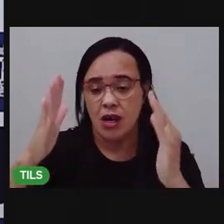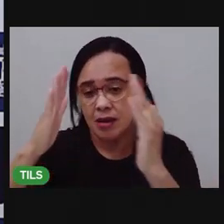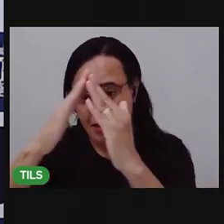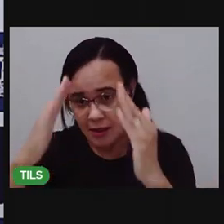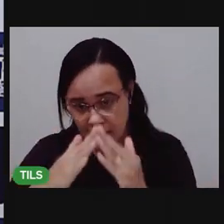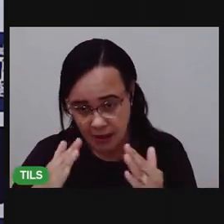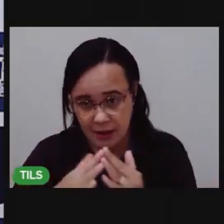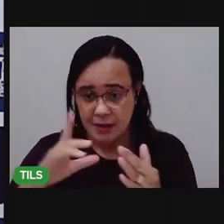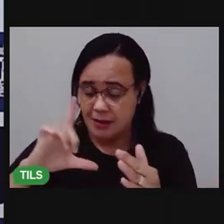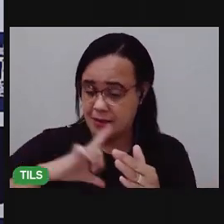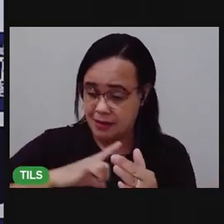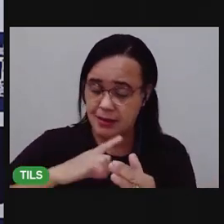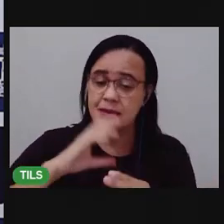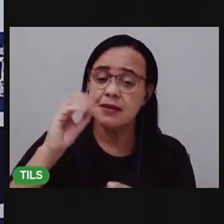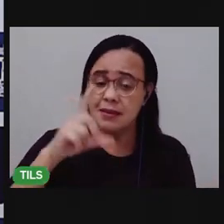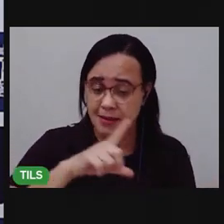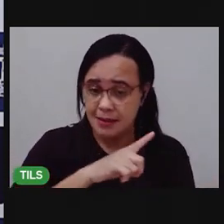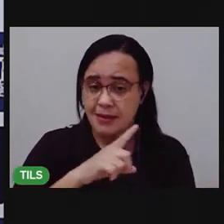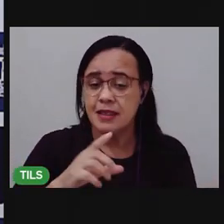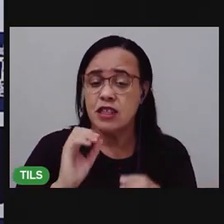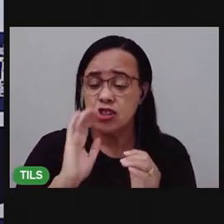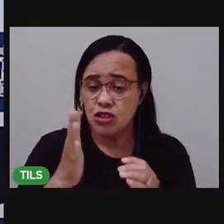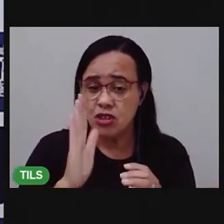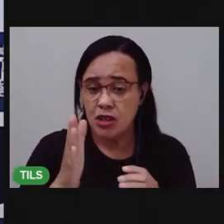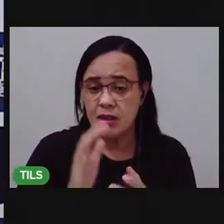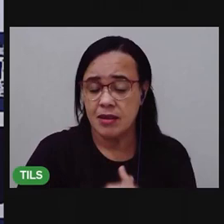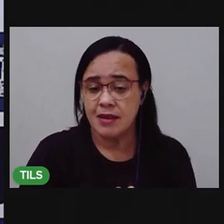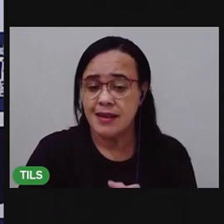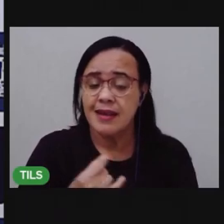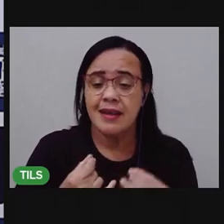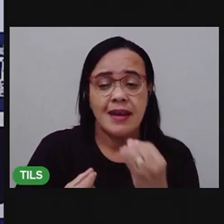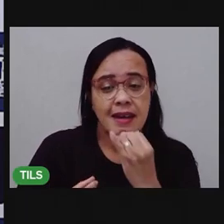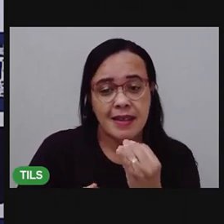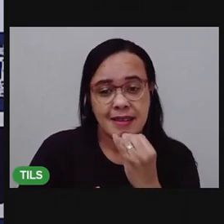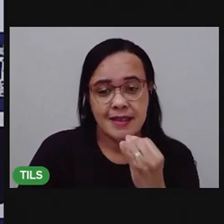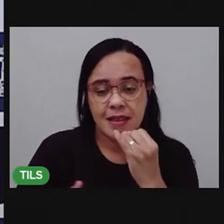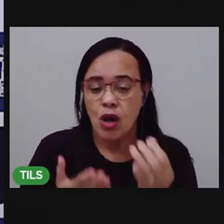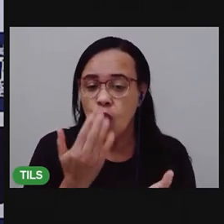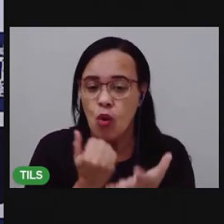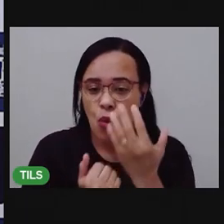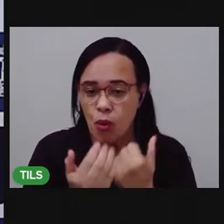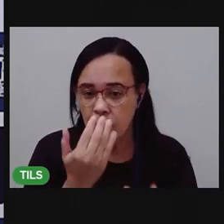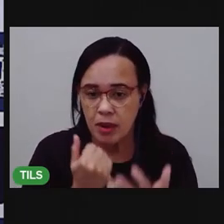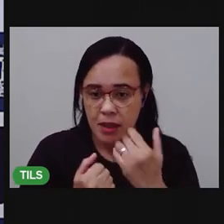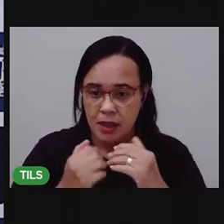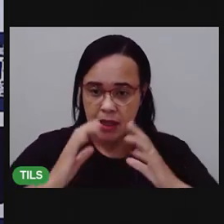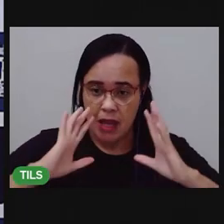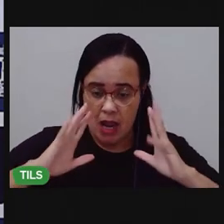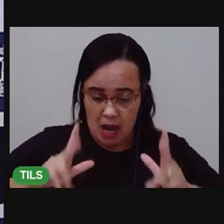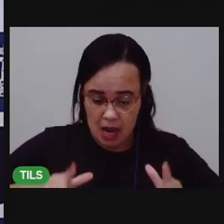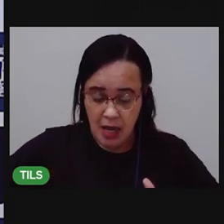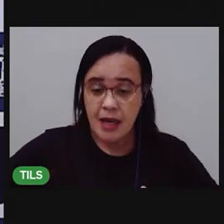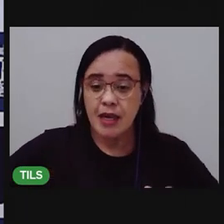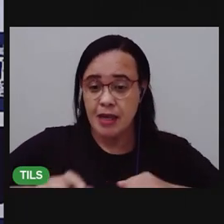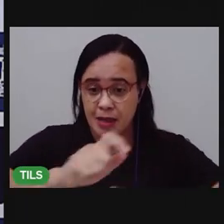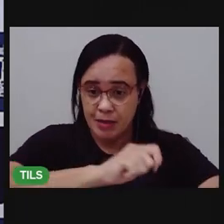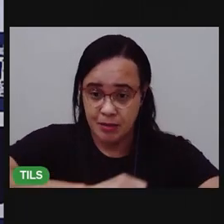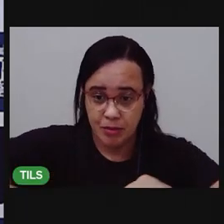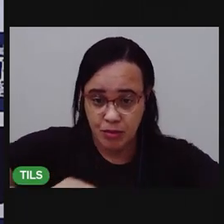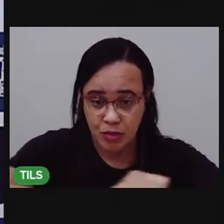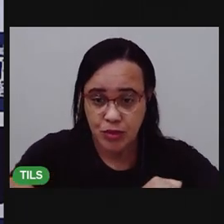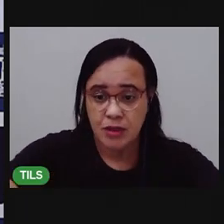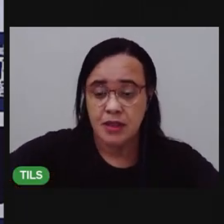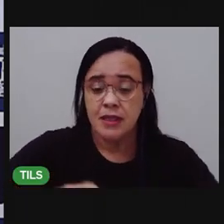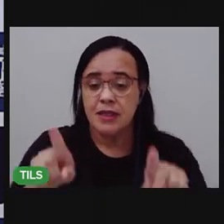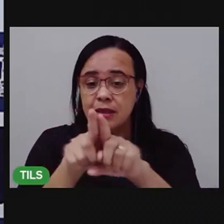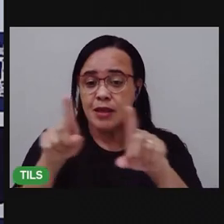alimentos, produtos de limpeza e produtos de higiene. E o desafio dessa aula é você